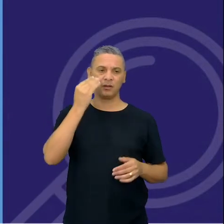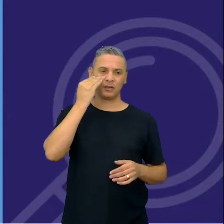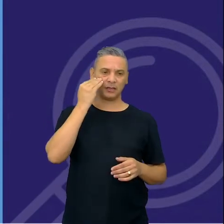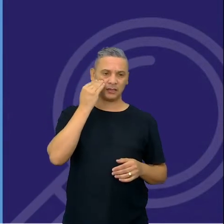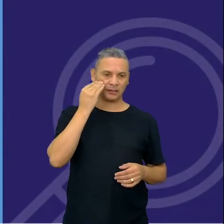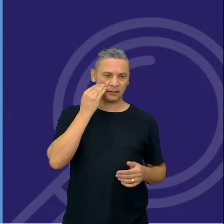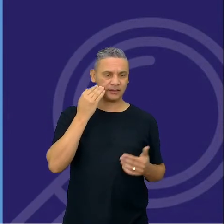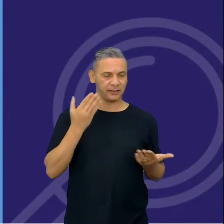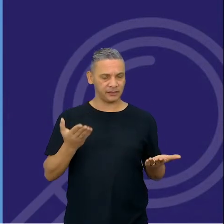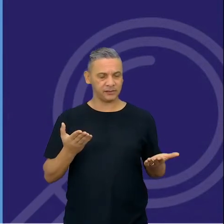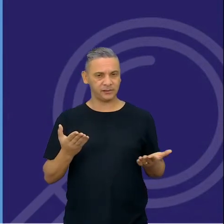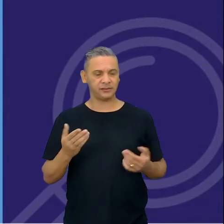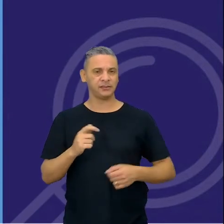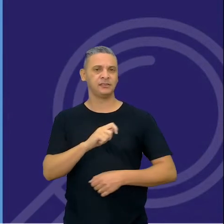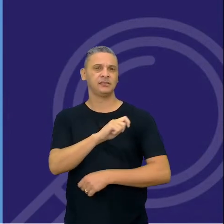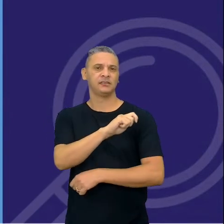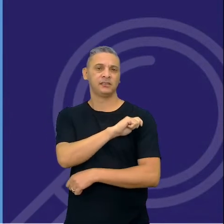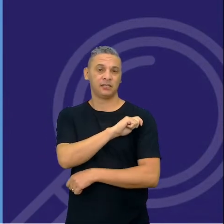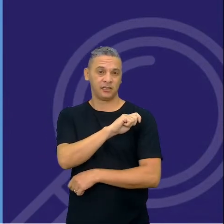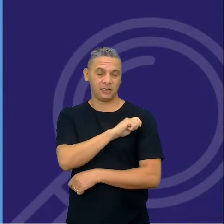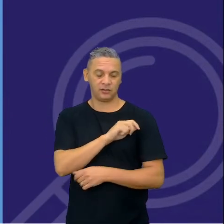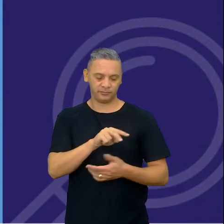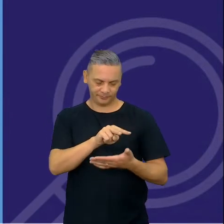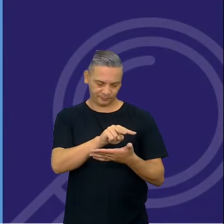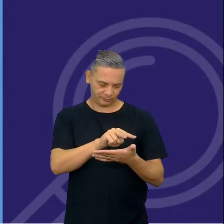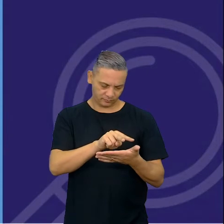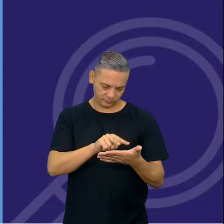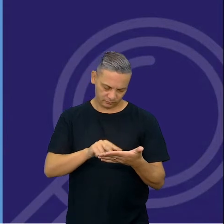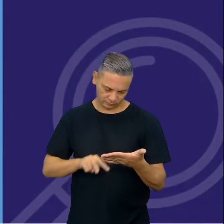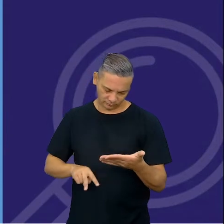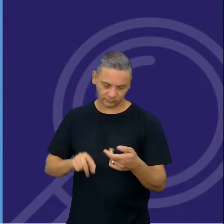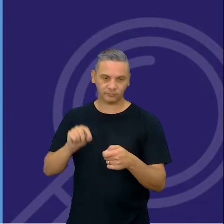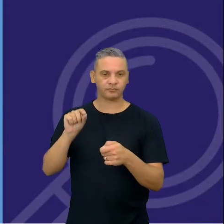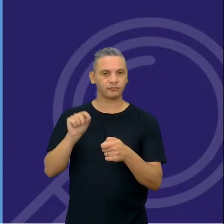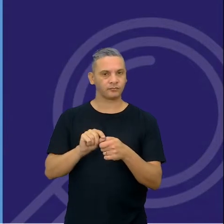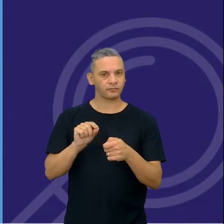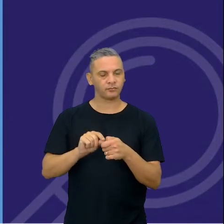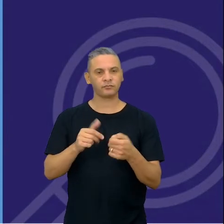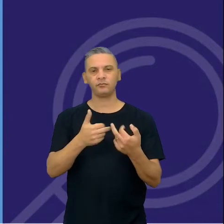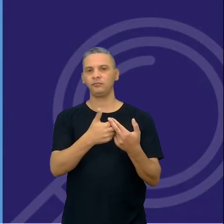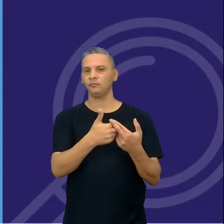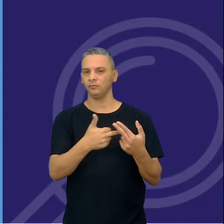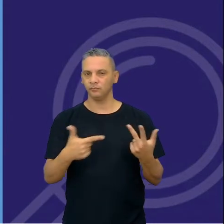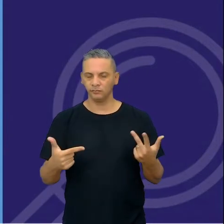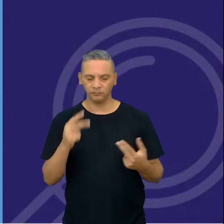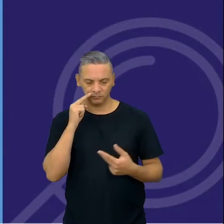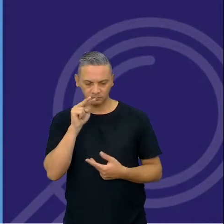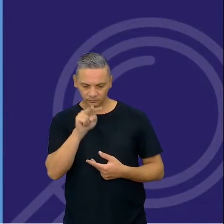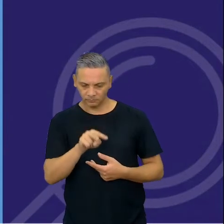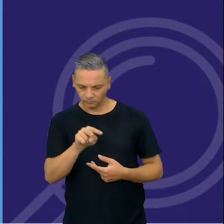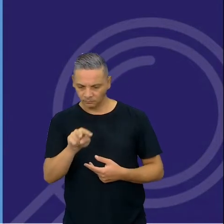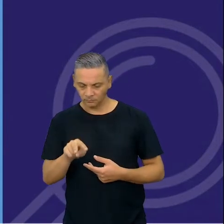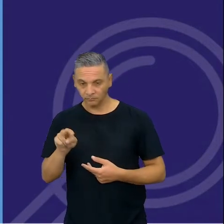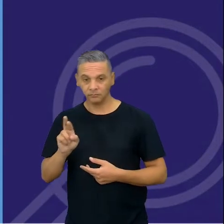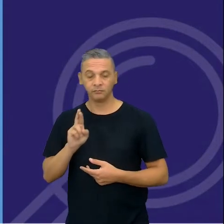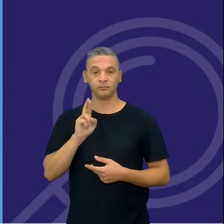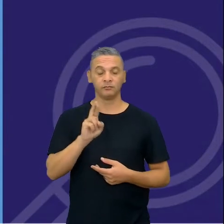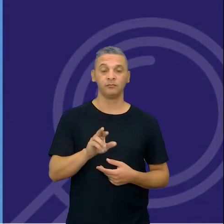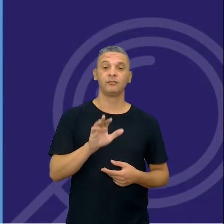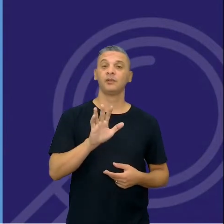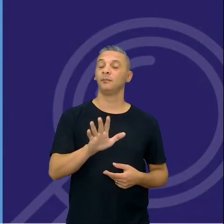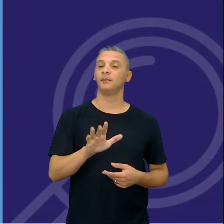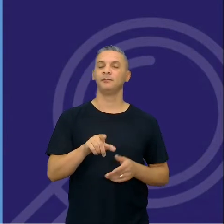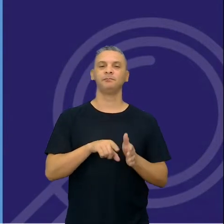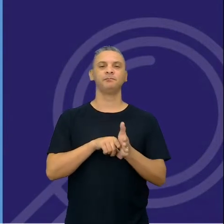o meu estudante está lendo o roteiro, fazendo, observando os resultados, mas ele não